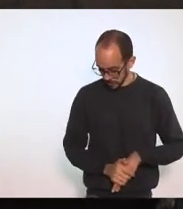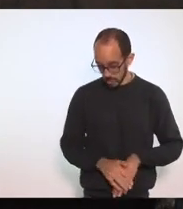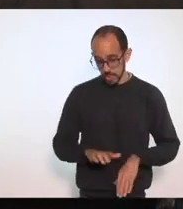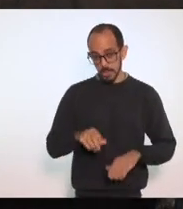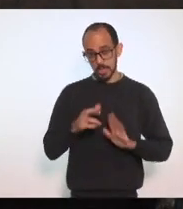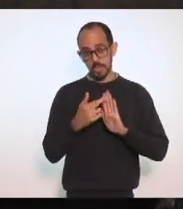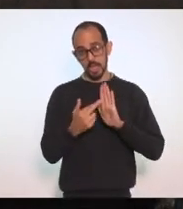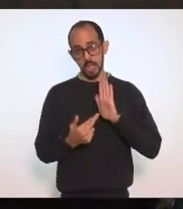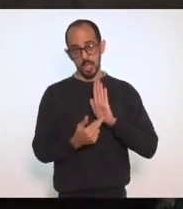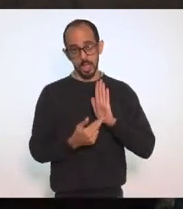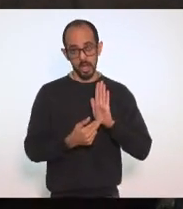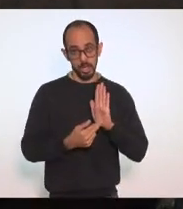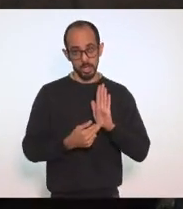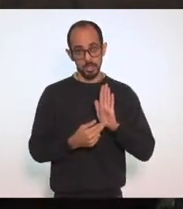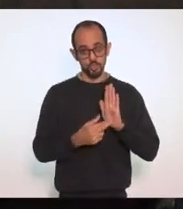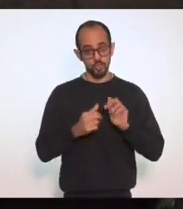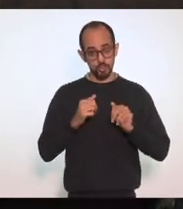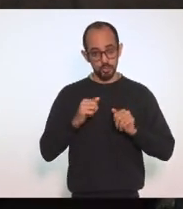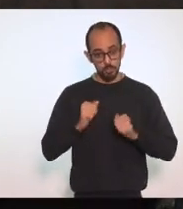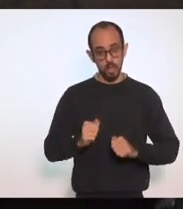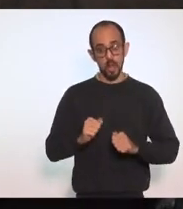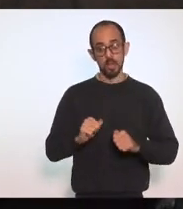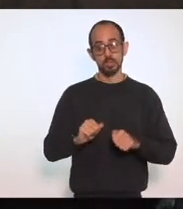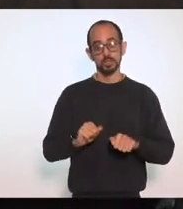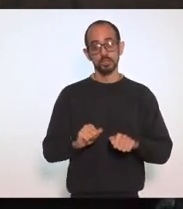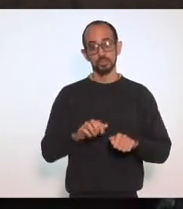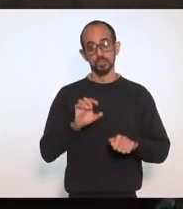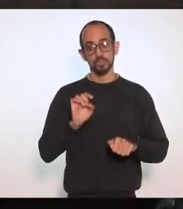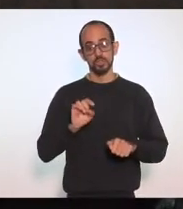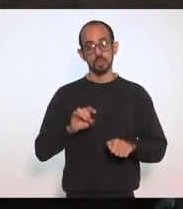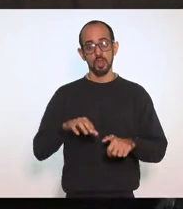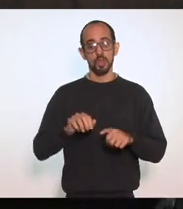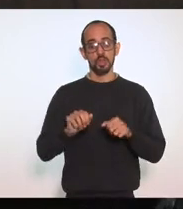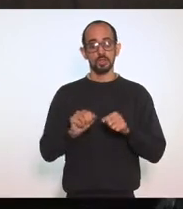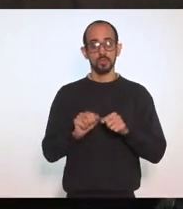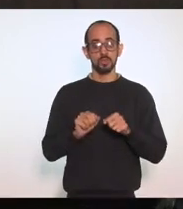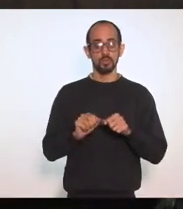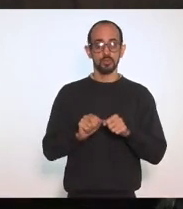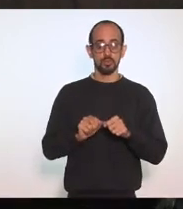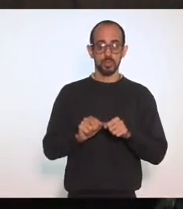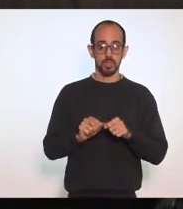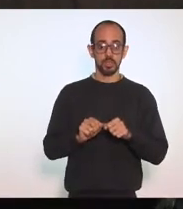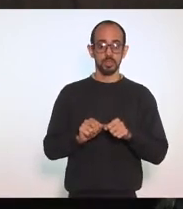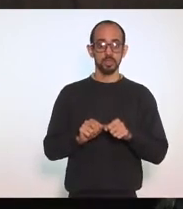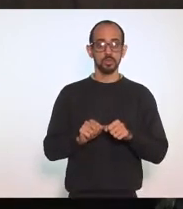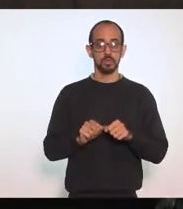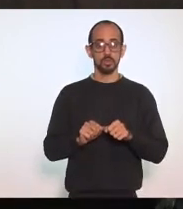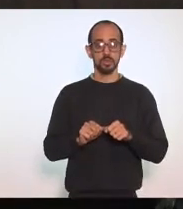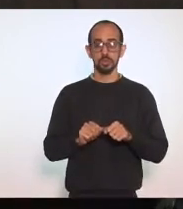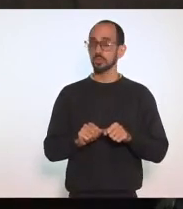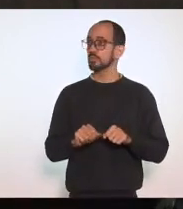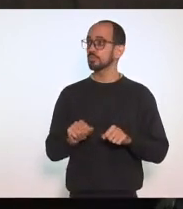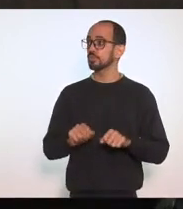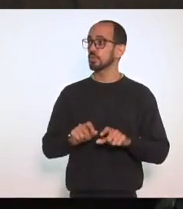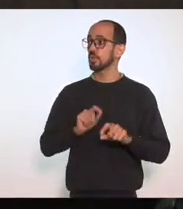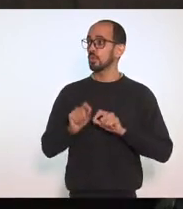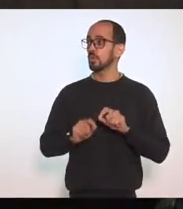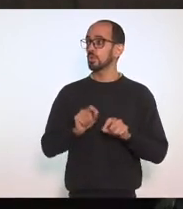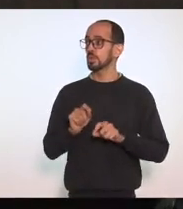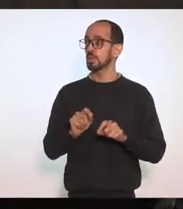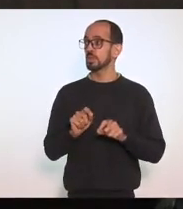Só poderia Partir Esse critério Uniforme Deputado Luiz Paulo Só poderia Partir